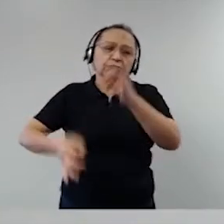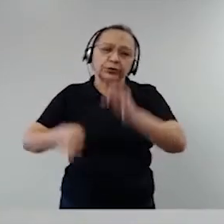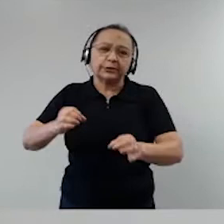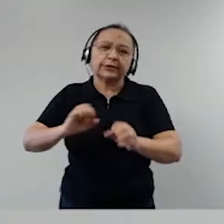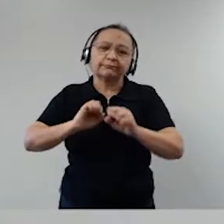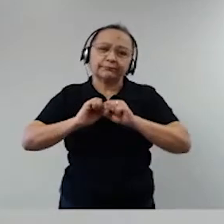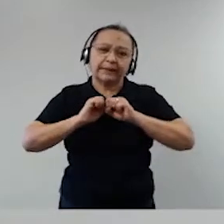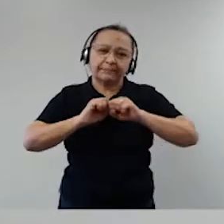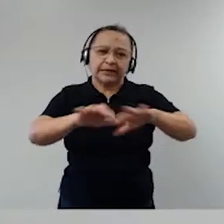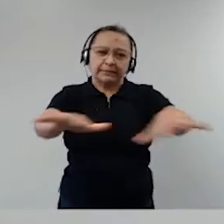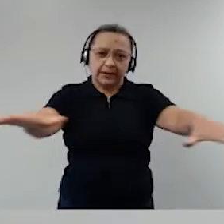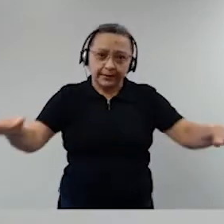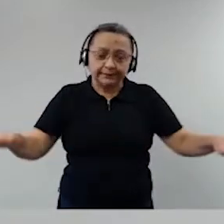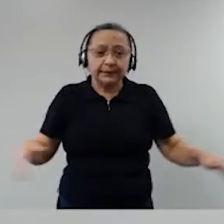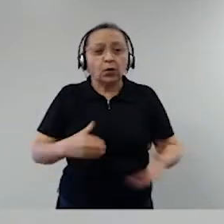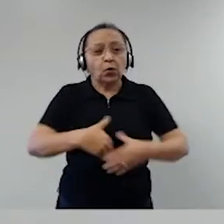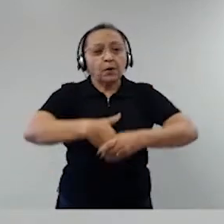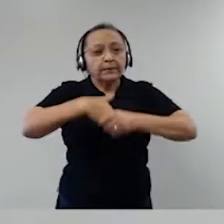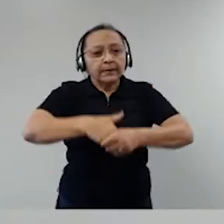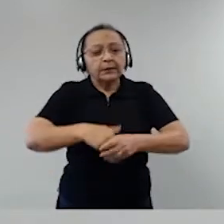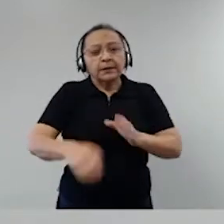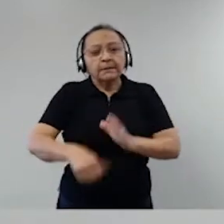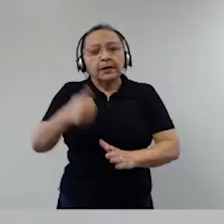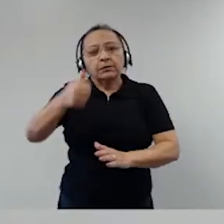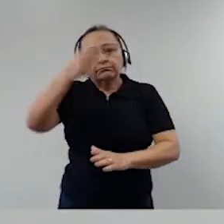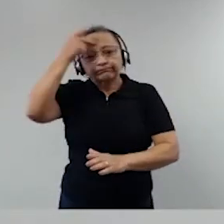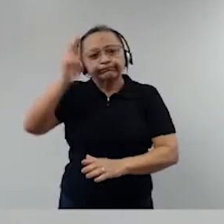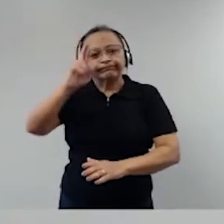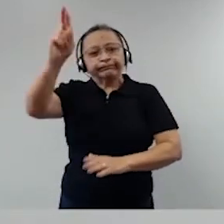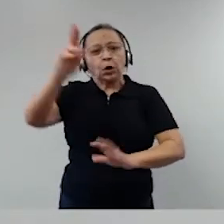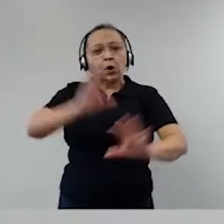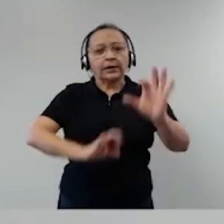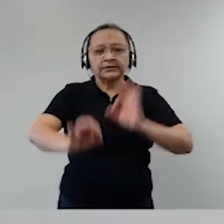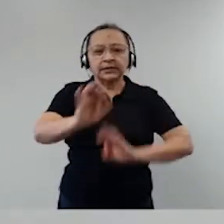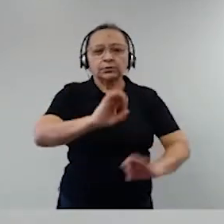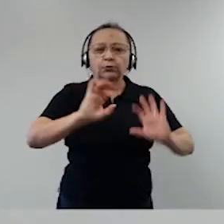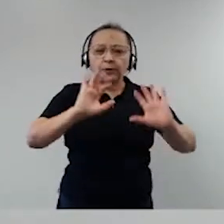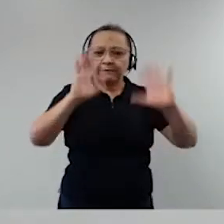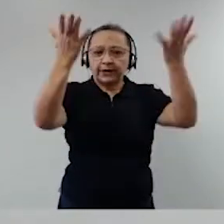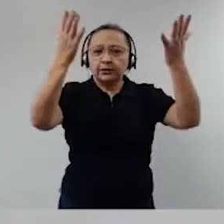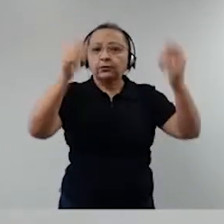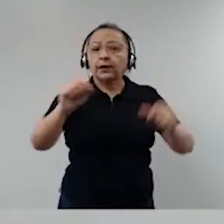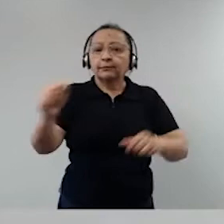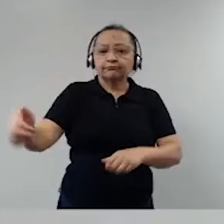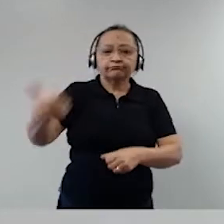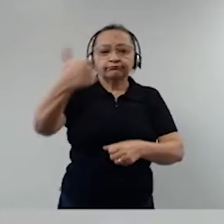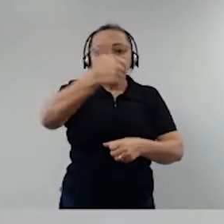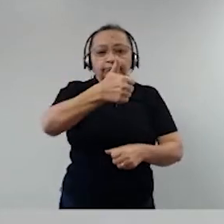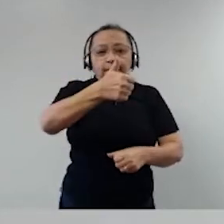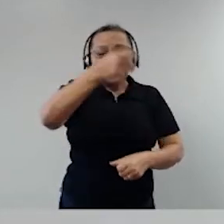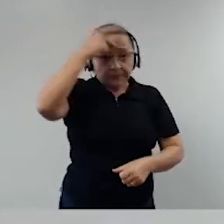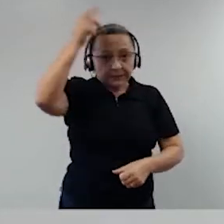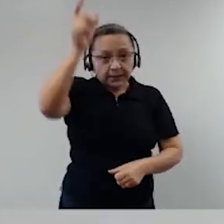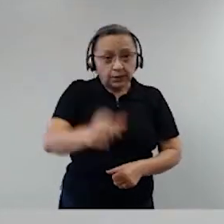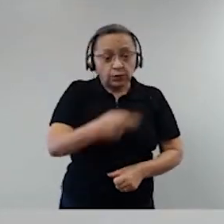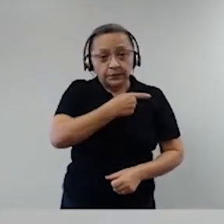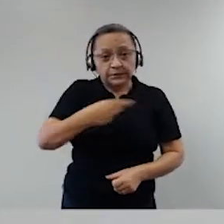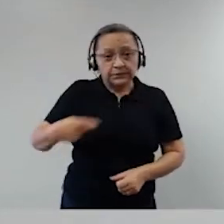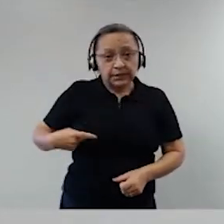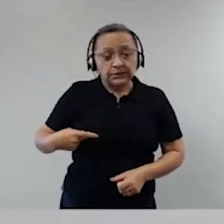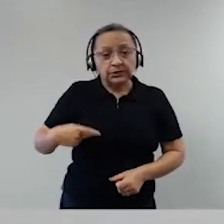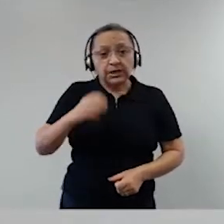primeiramente os idealizadores e organizadores deste evento, nas pessoas do presidente da Ordem dos